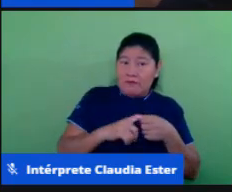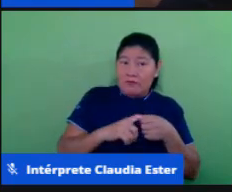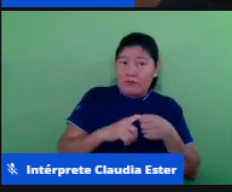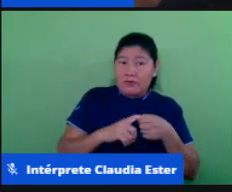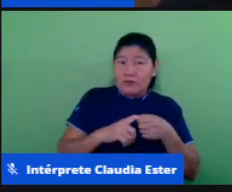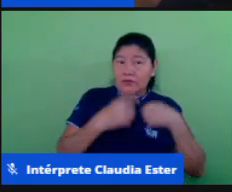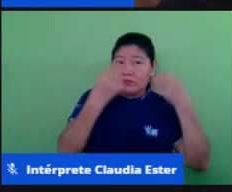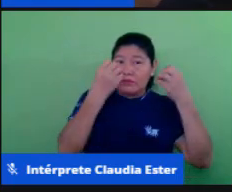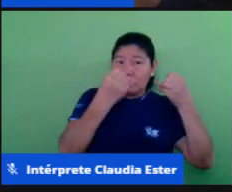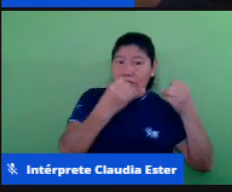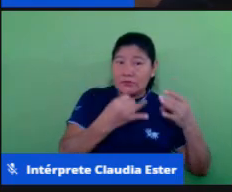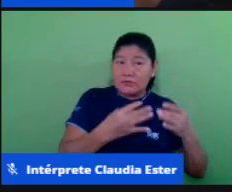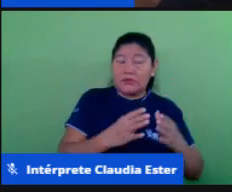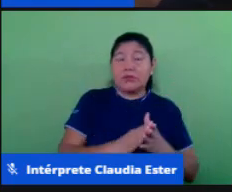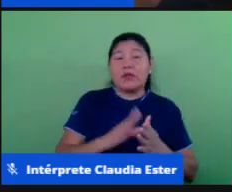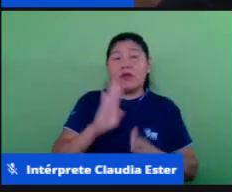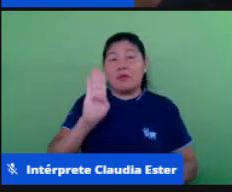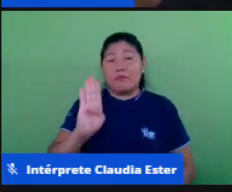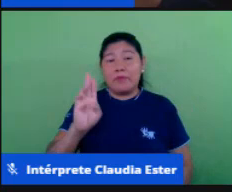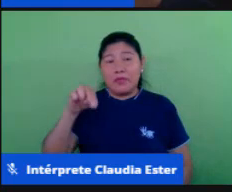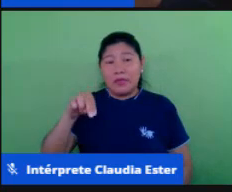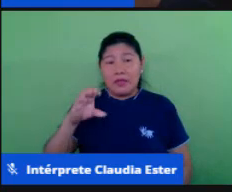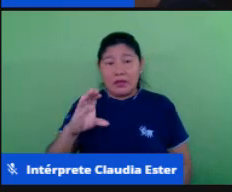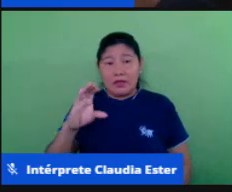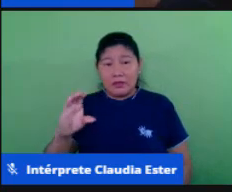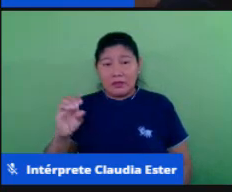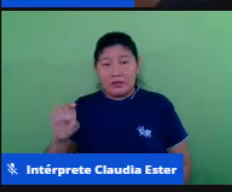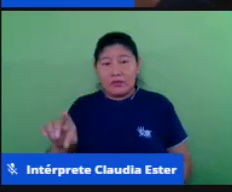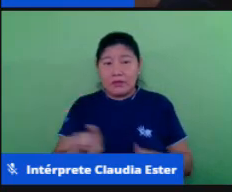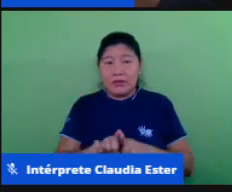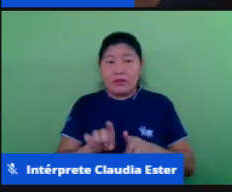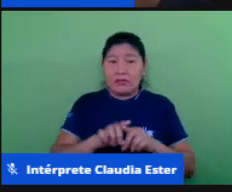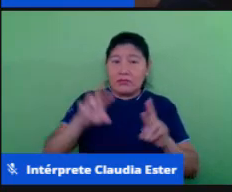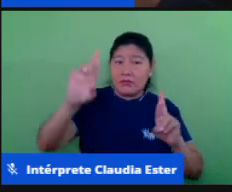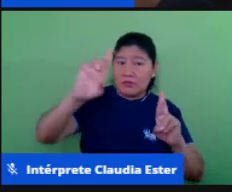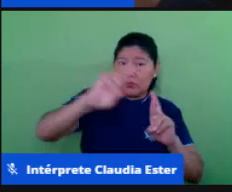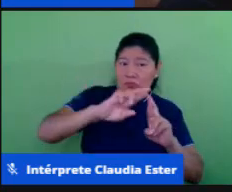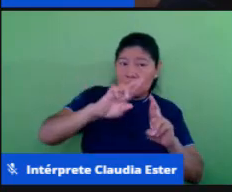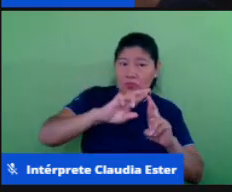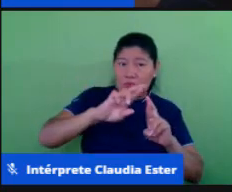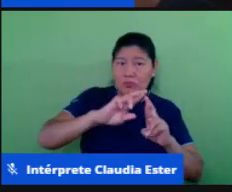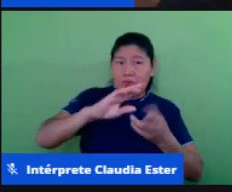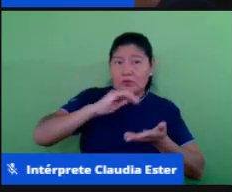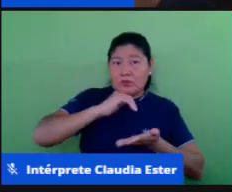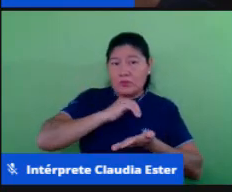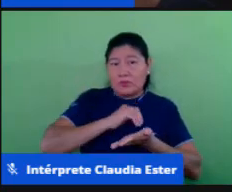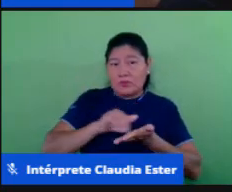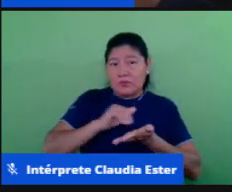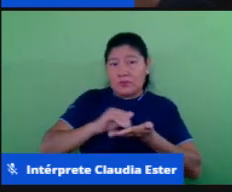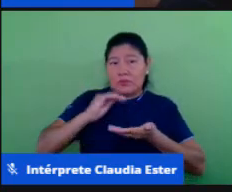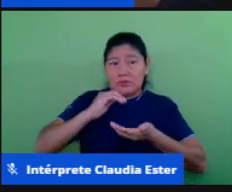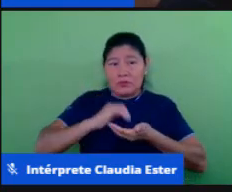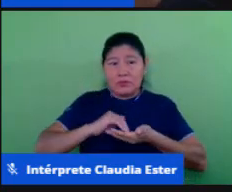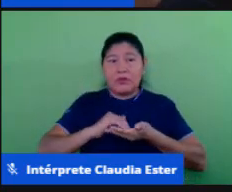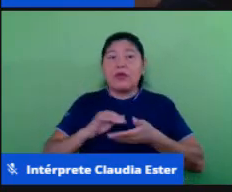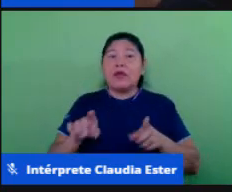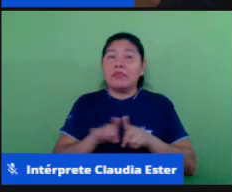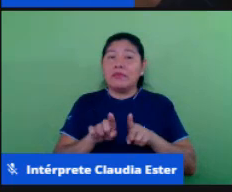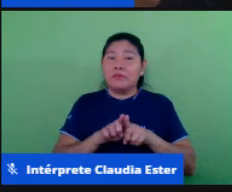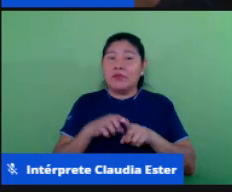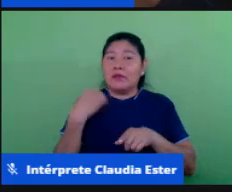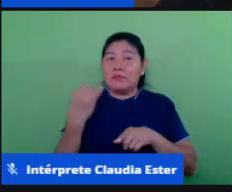currículo da REM né no currículo circunstancial especialmente volta-se as habilidades né no